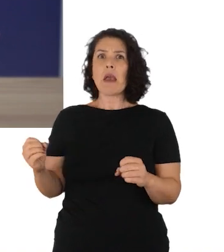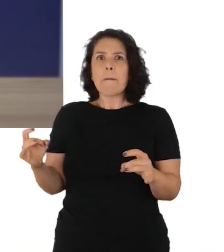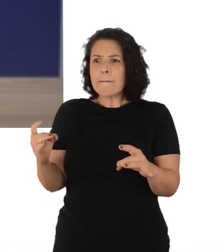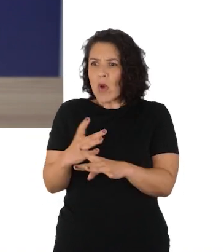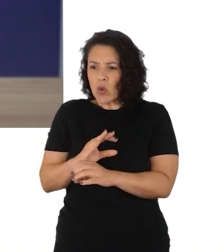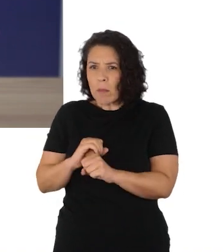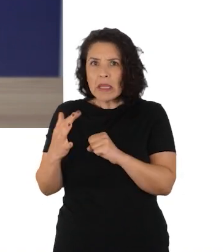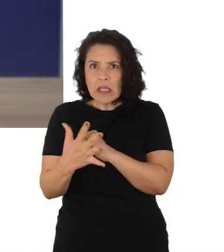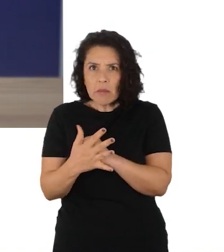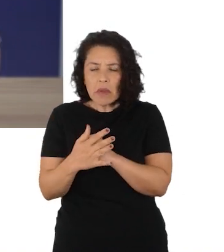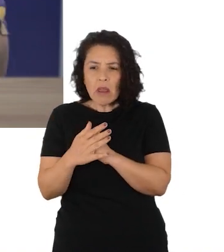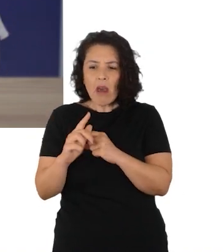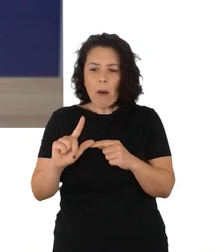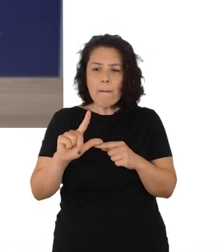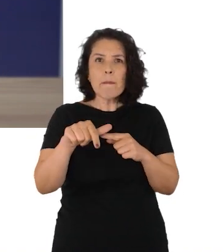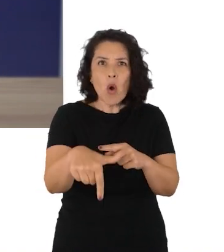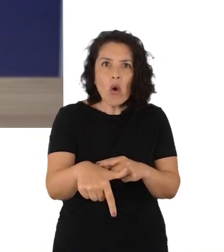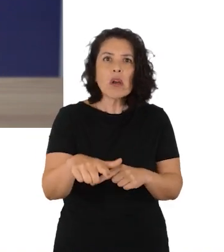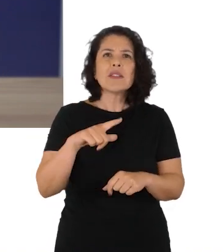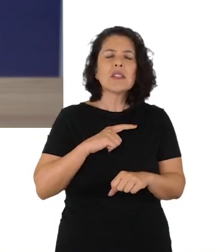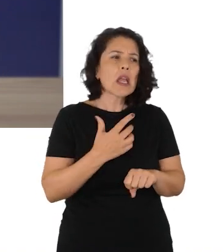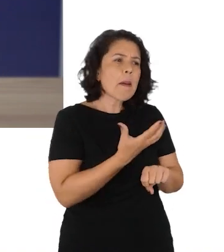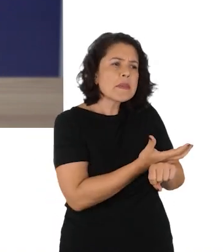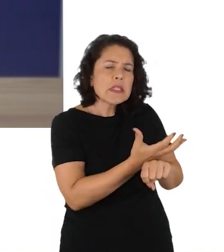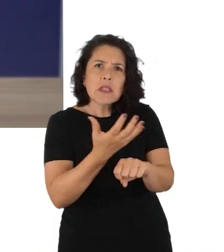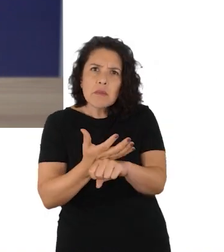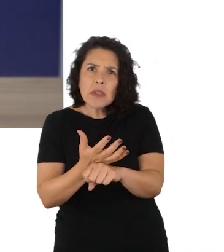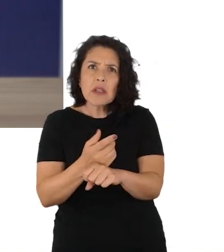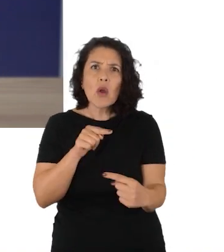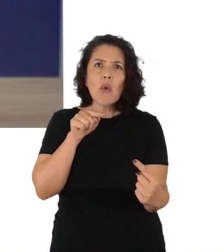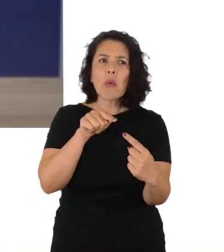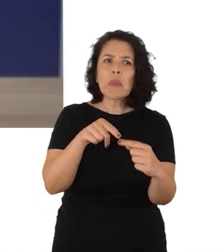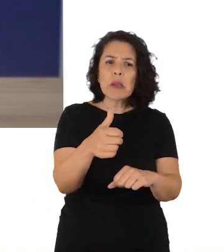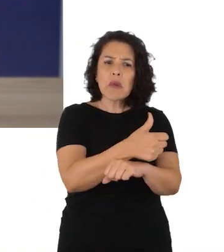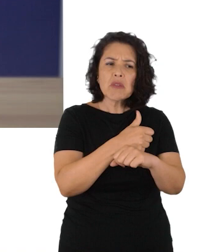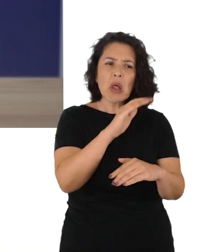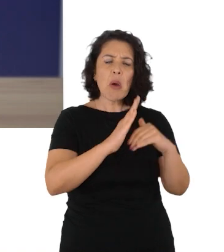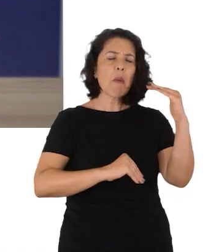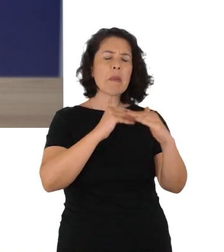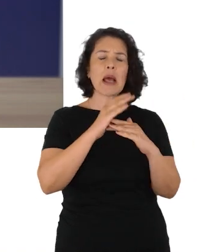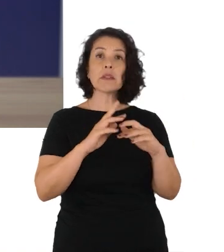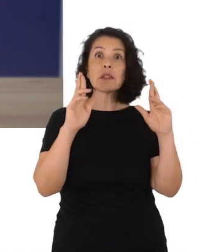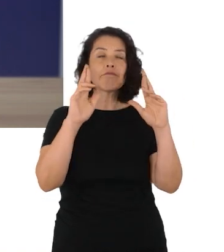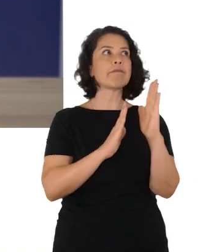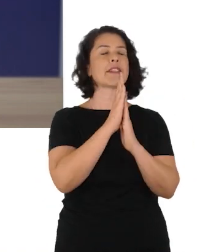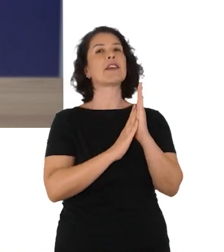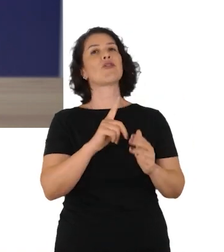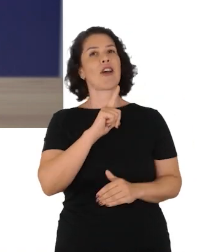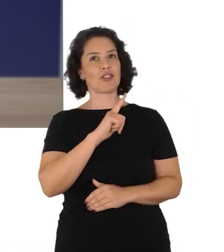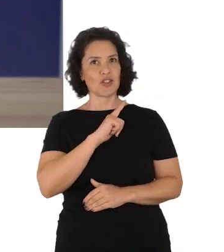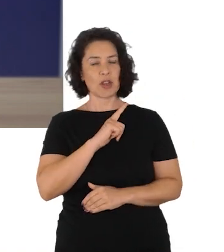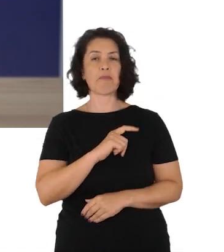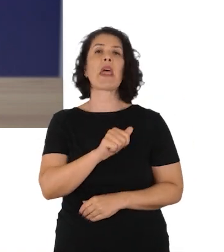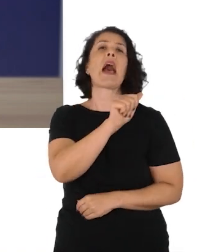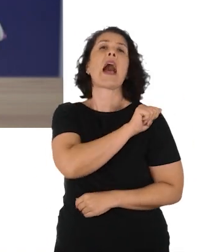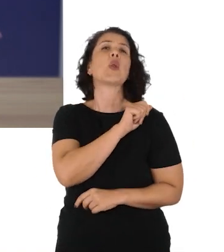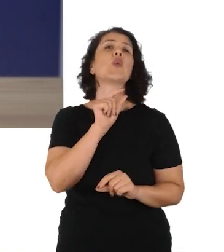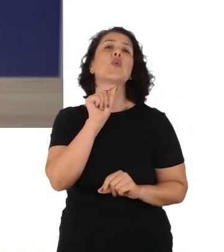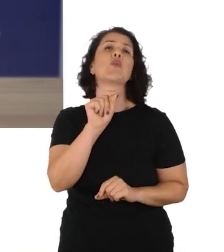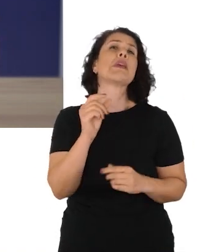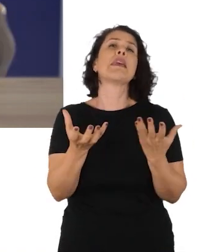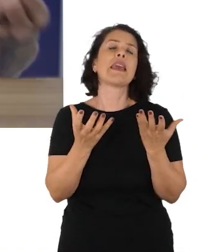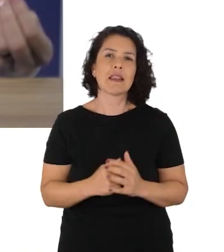-pandêmico, as expectativas especialmente sobre as disciplinas de prática profissional, elas eram muito grandes. Os alunos eles